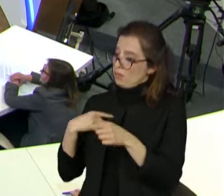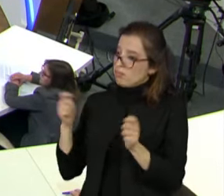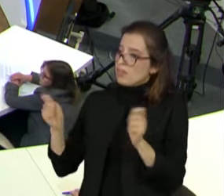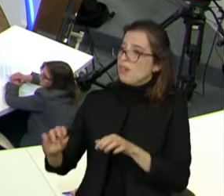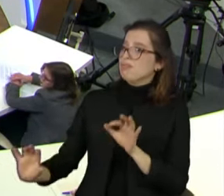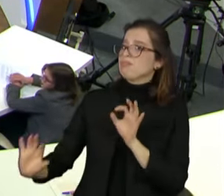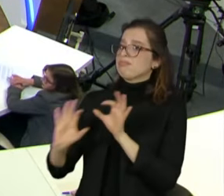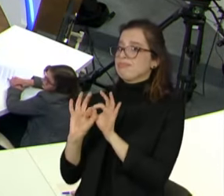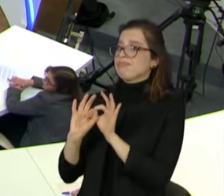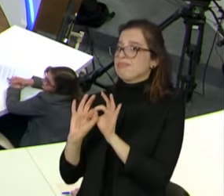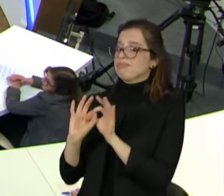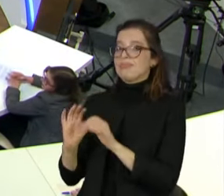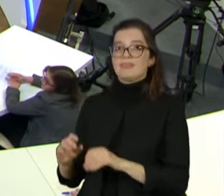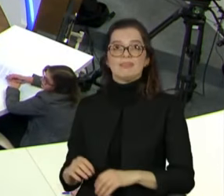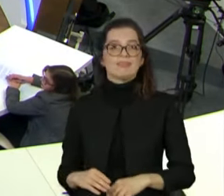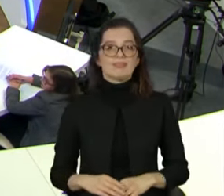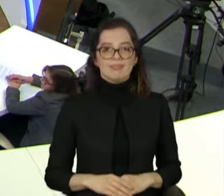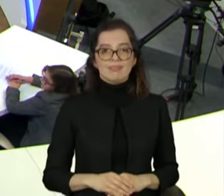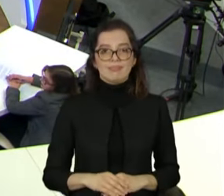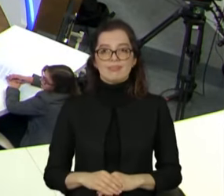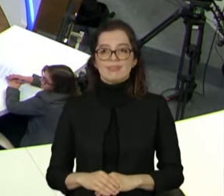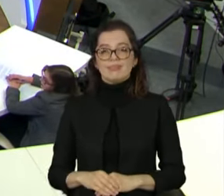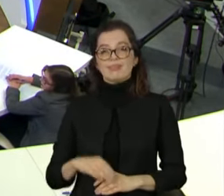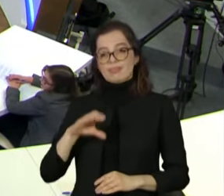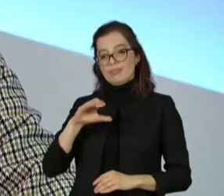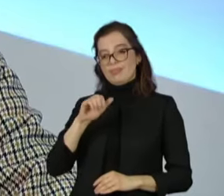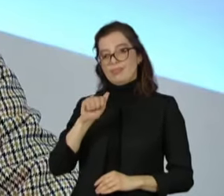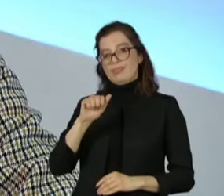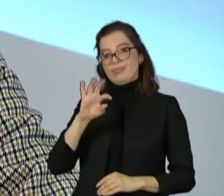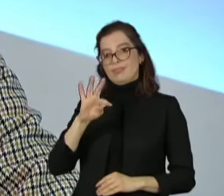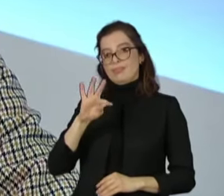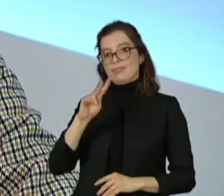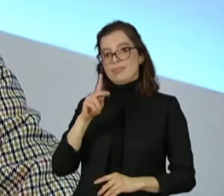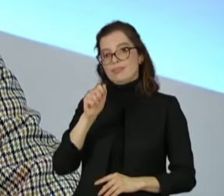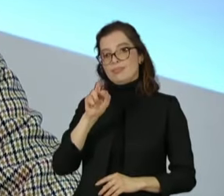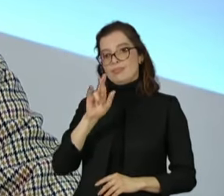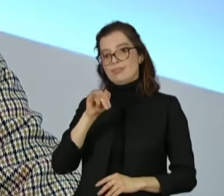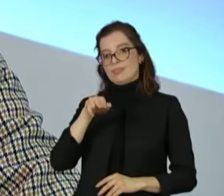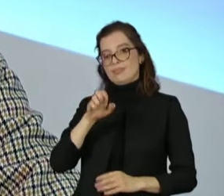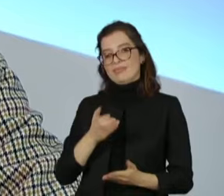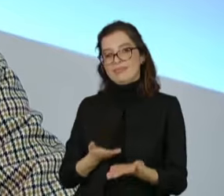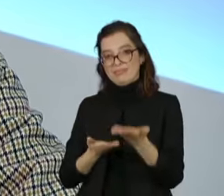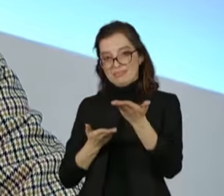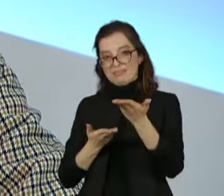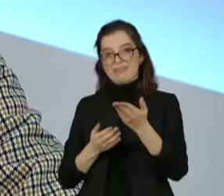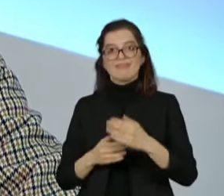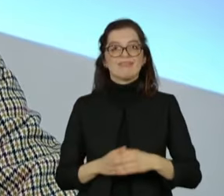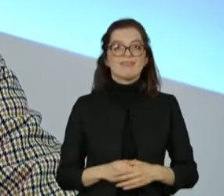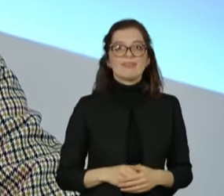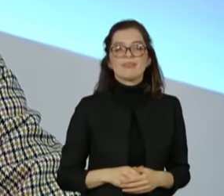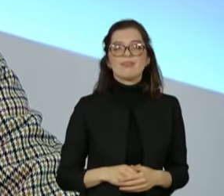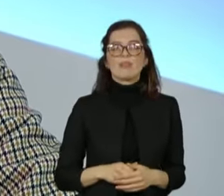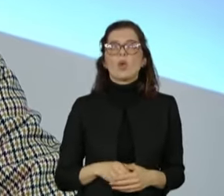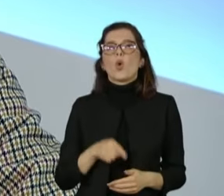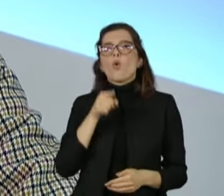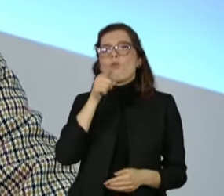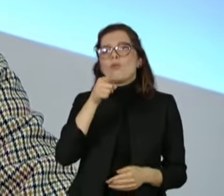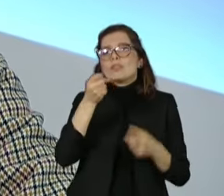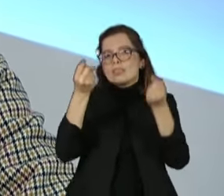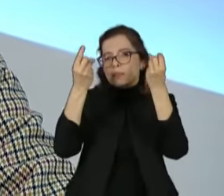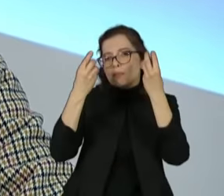Cíntia. Senadora, boa noite. Boa noite a todos e todas. Pegando o gancho na pergunta da Caterine, ela falou sobre apelo popular. A senhora, em várias